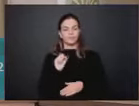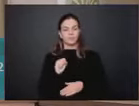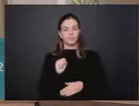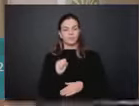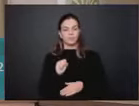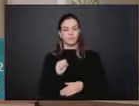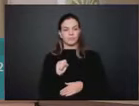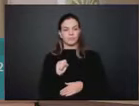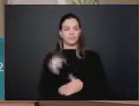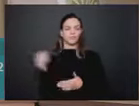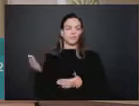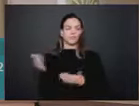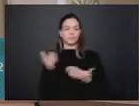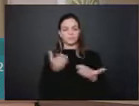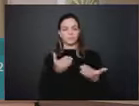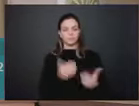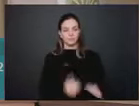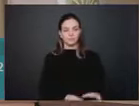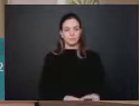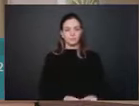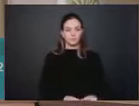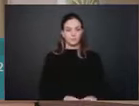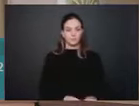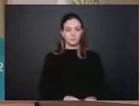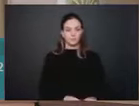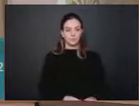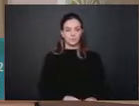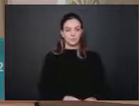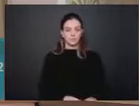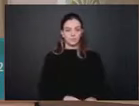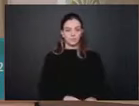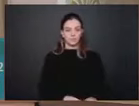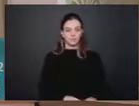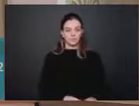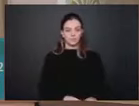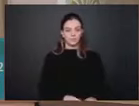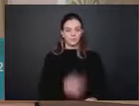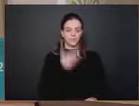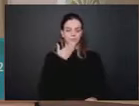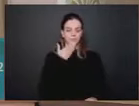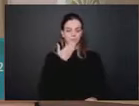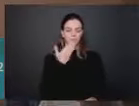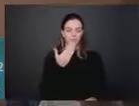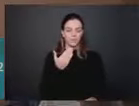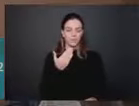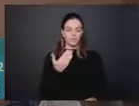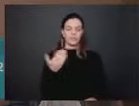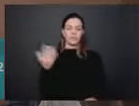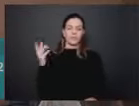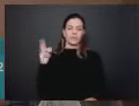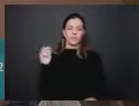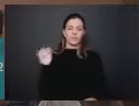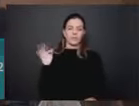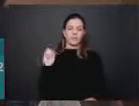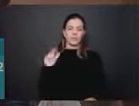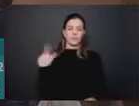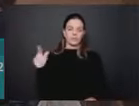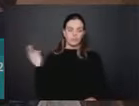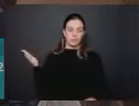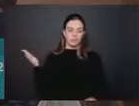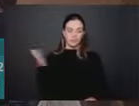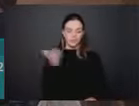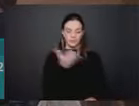Rafael, pode vir à tribuna. Pedimos a gentileza para que o Rafael se dirija à tribuna. Enquanto isso, também